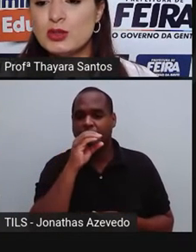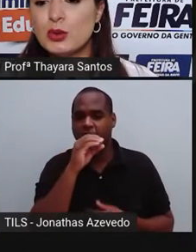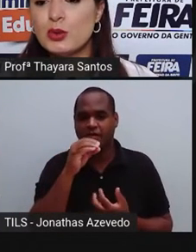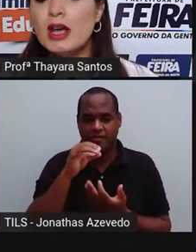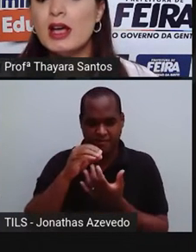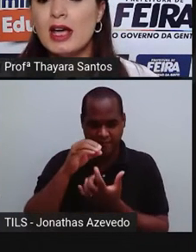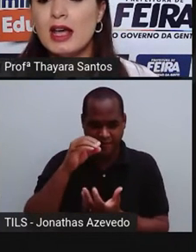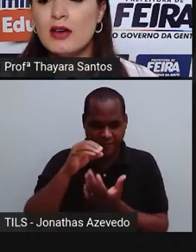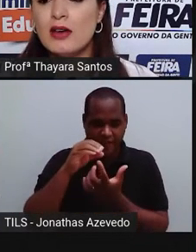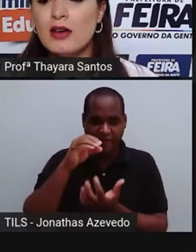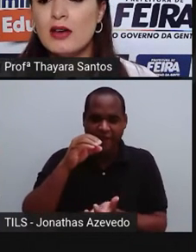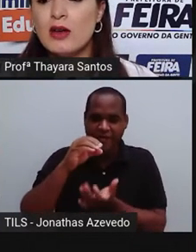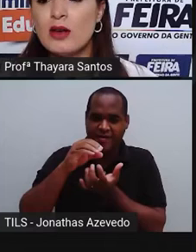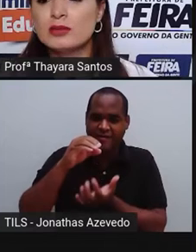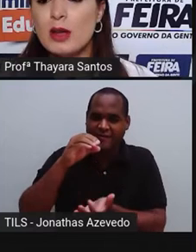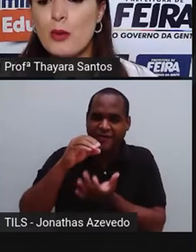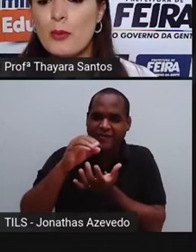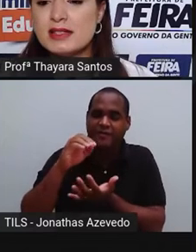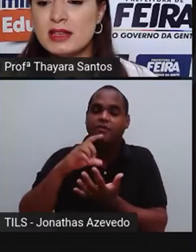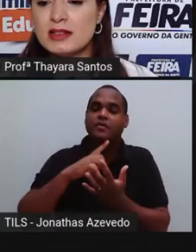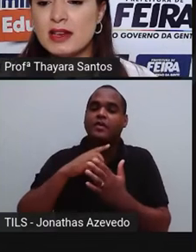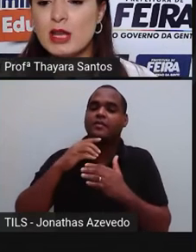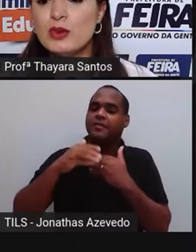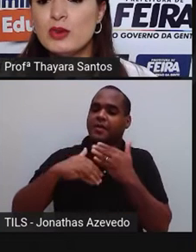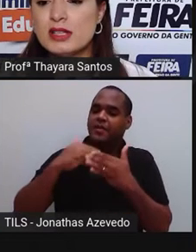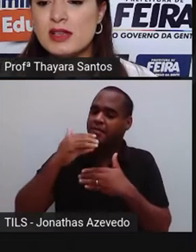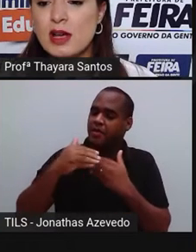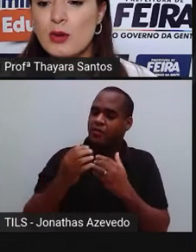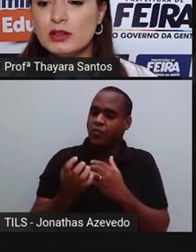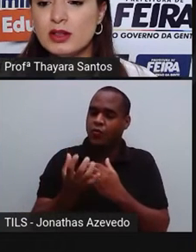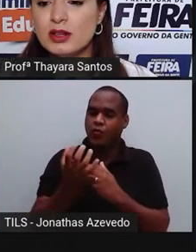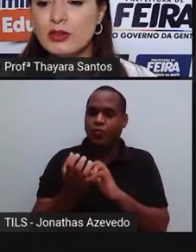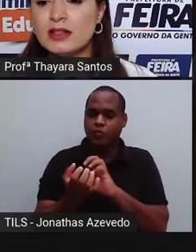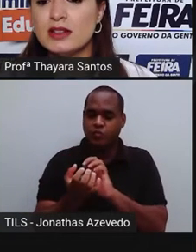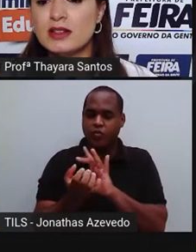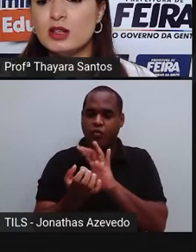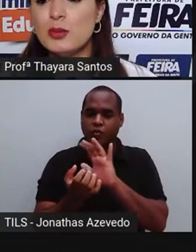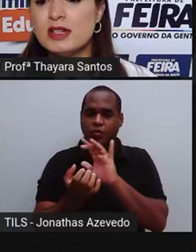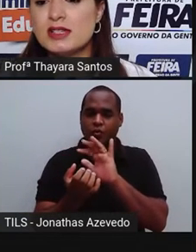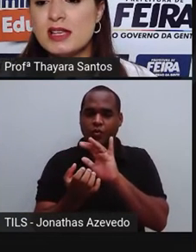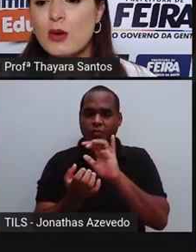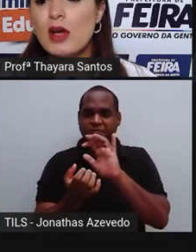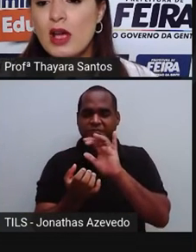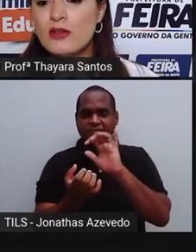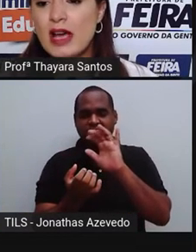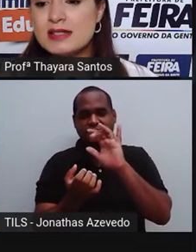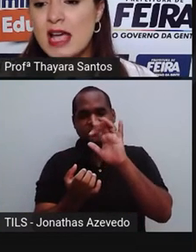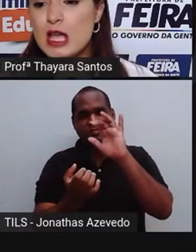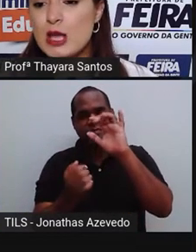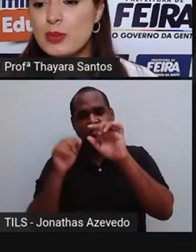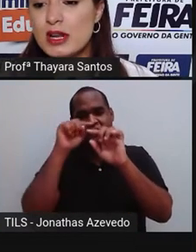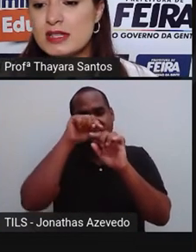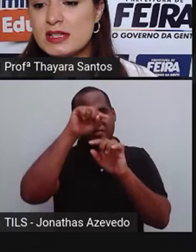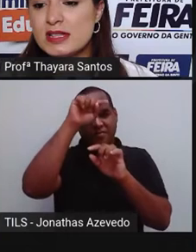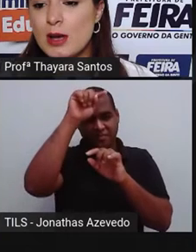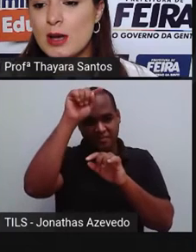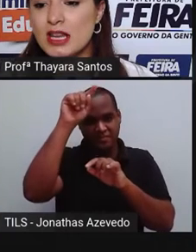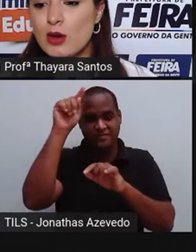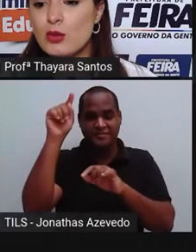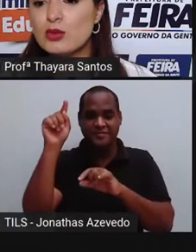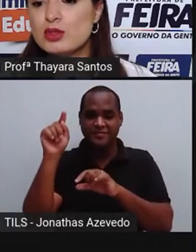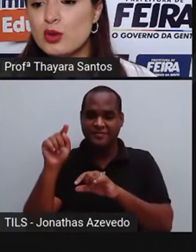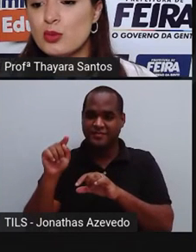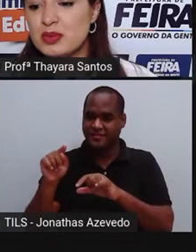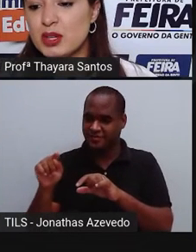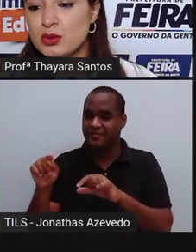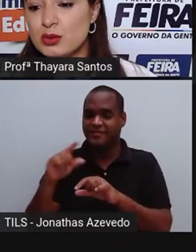mistura, ela vai com o tempo, começa a entrar em ebulição, ó, estão vendo? Está entrando em ebulição. Vai sair por essa mangueirinha